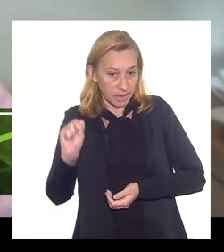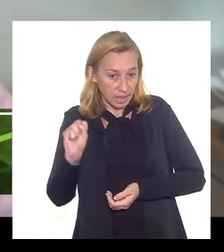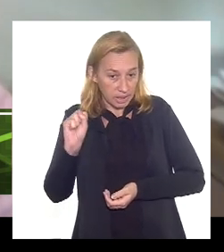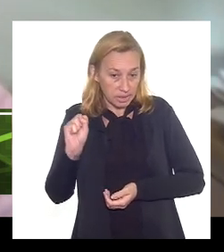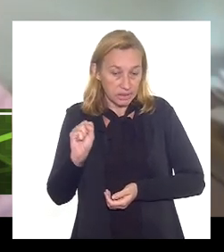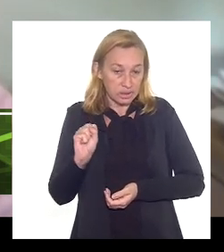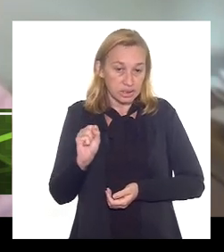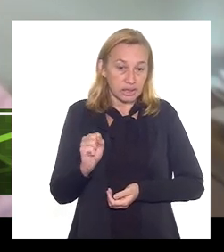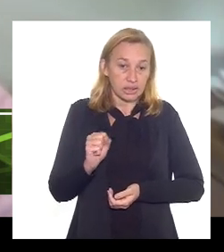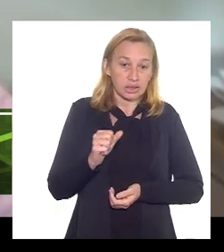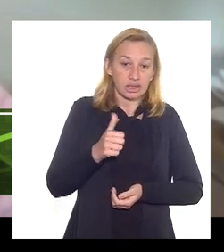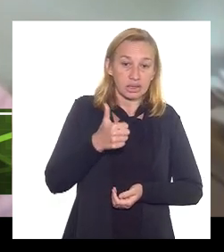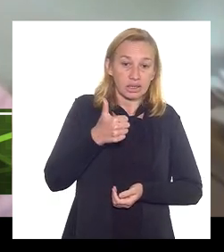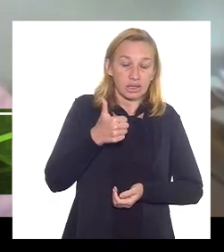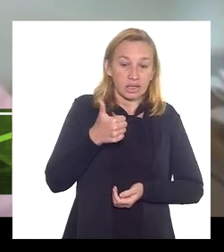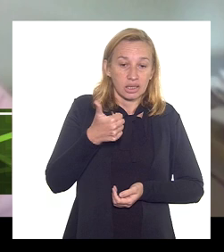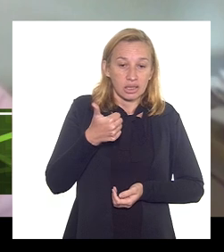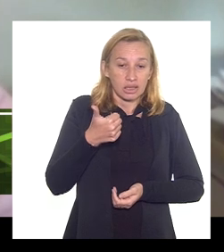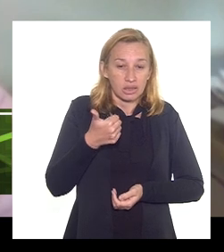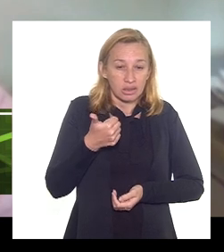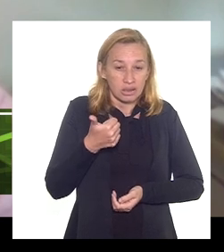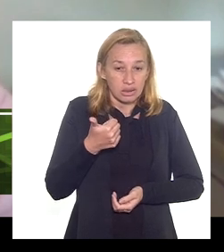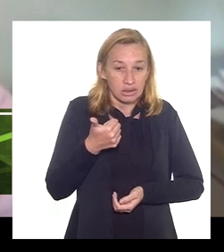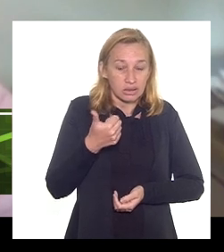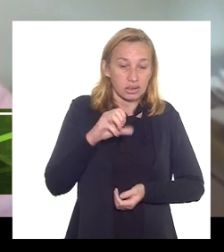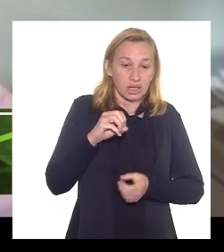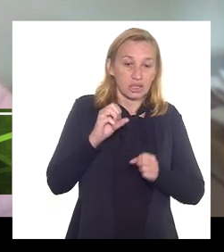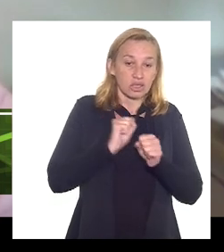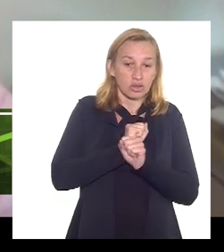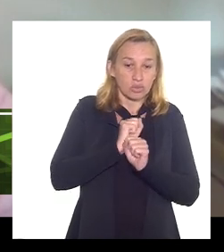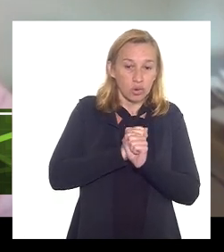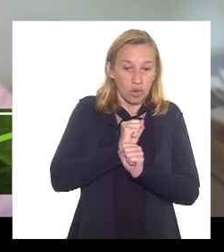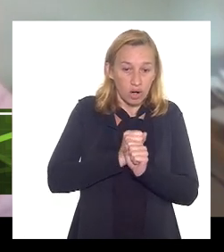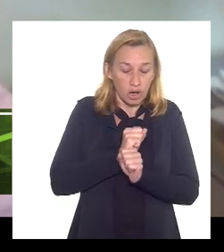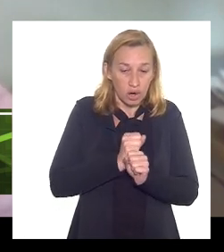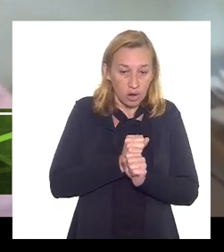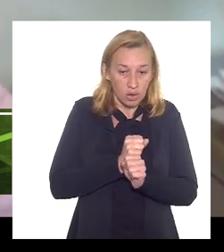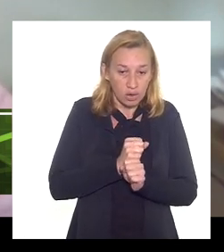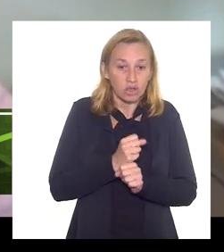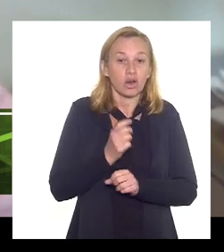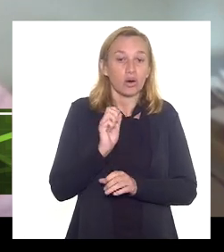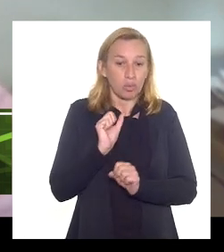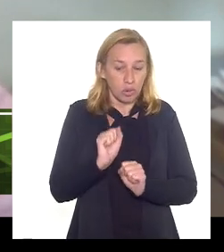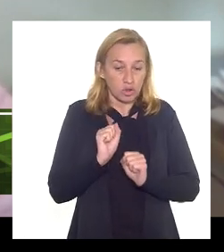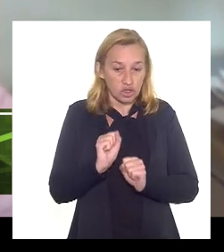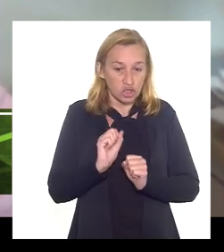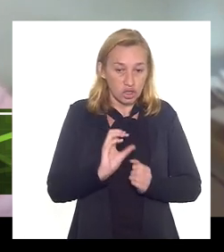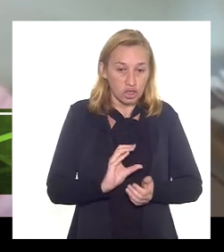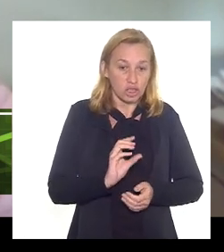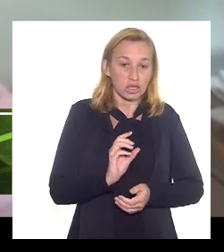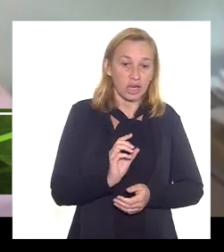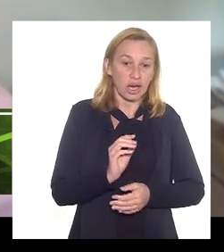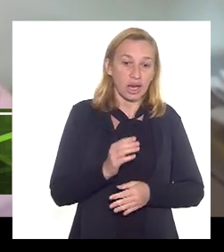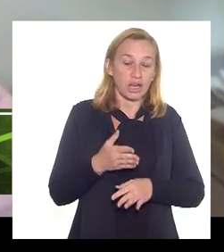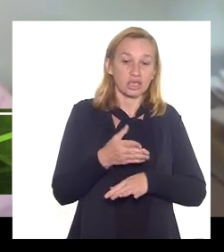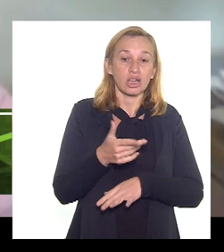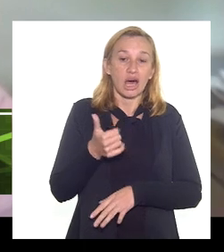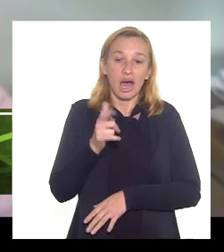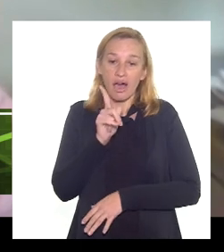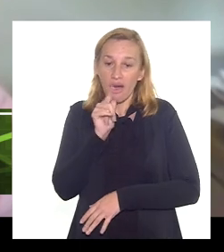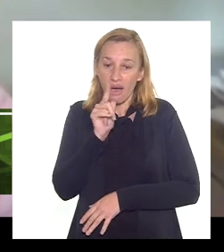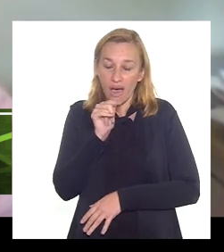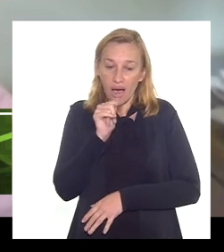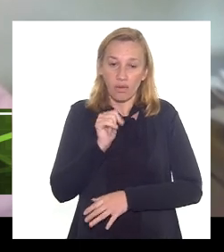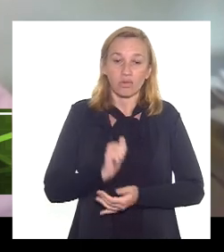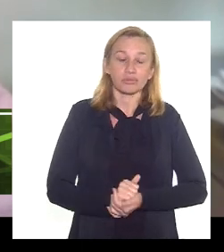partir do décimo ano até o décimo ano podia estar injetando sua água aproximadamente estamos falando de valores